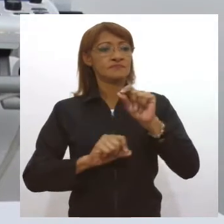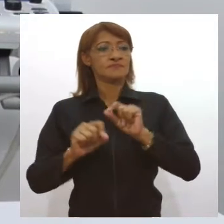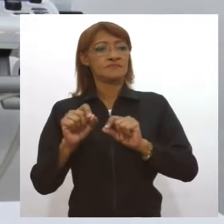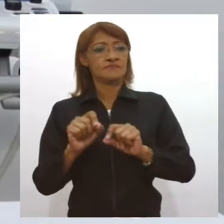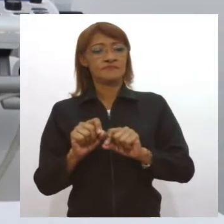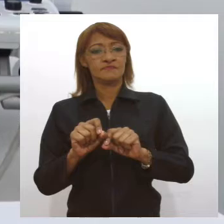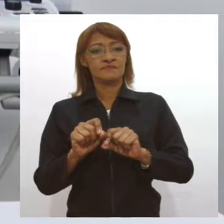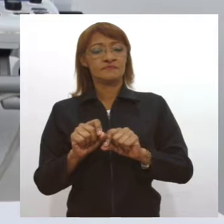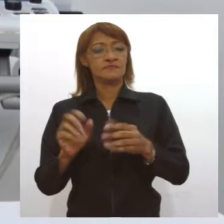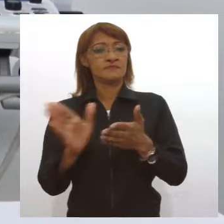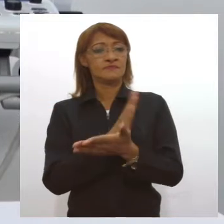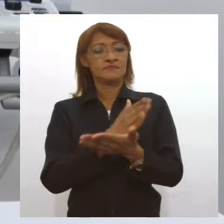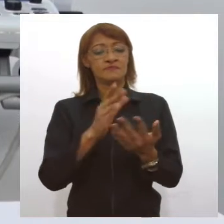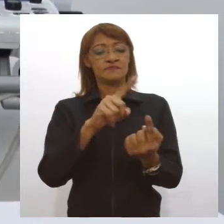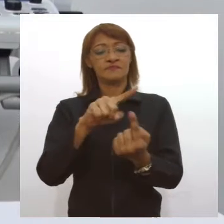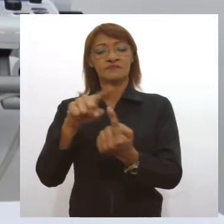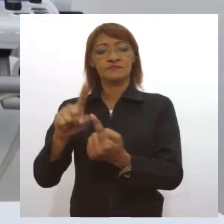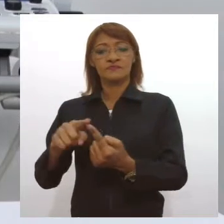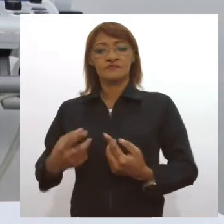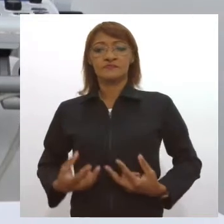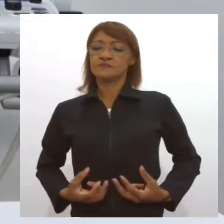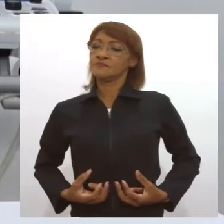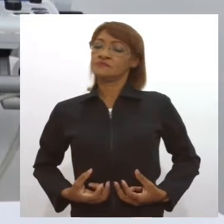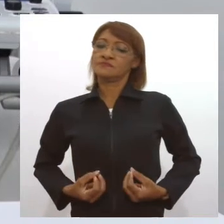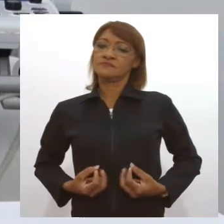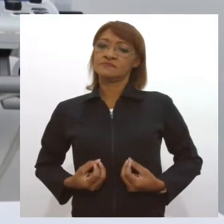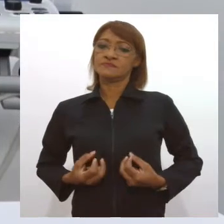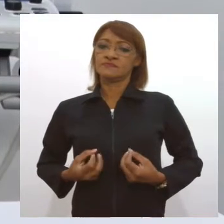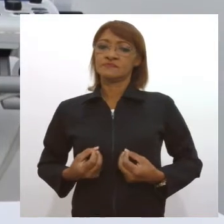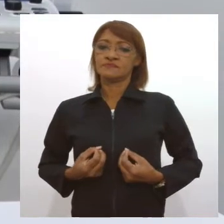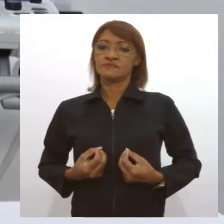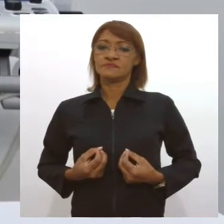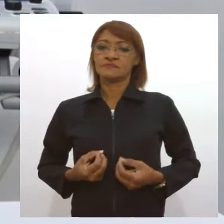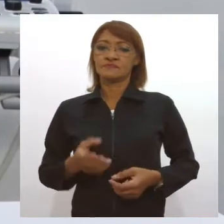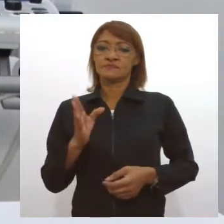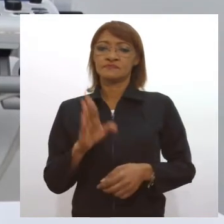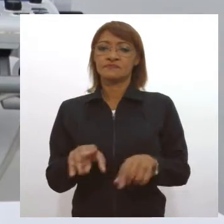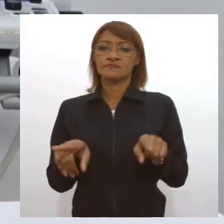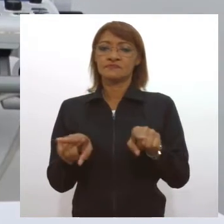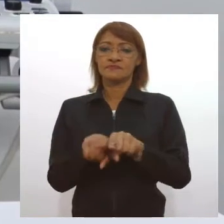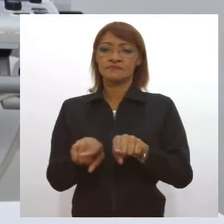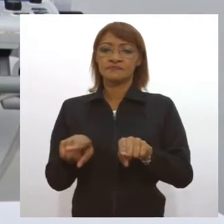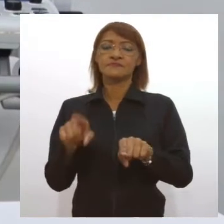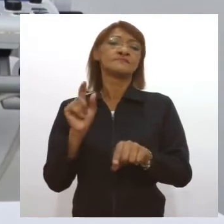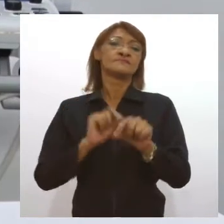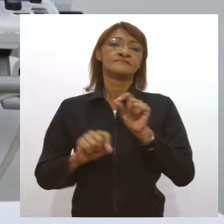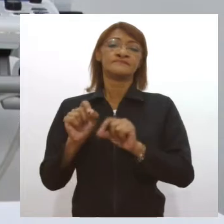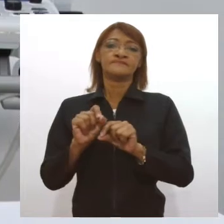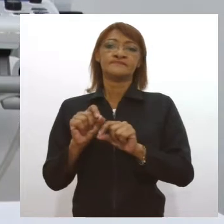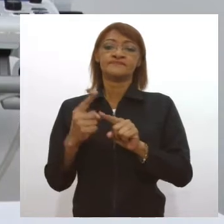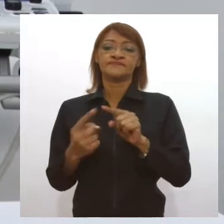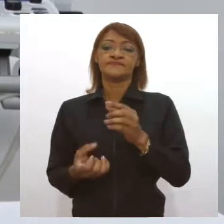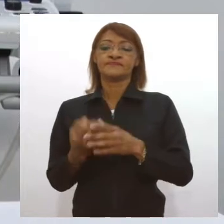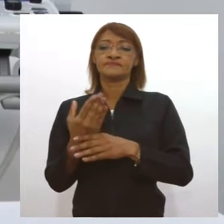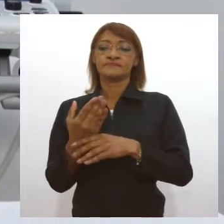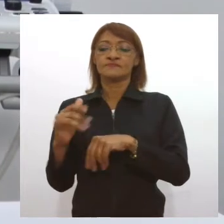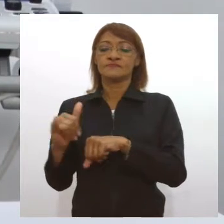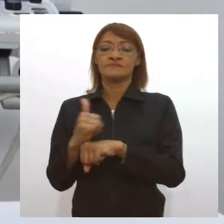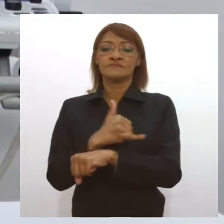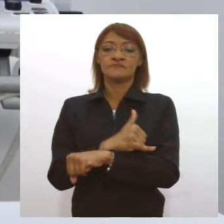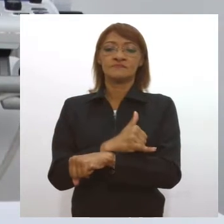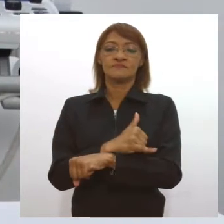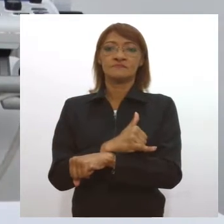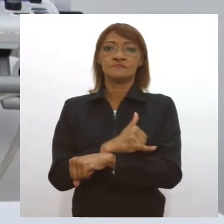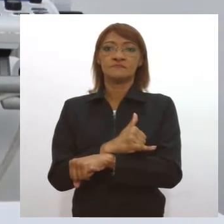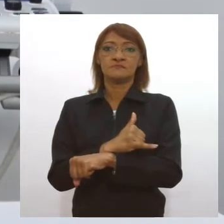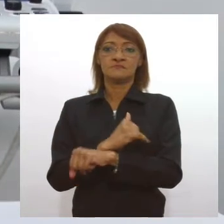que alguns tipos de cânceres podem ser provocados também pela obesidade. Nesse momento que